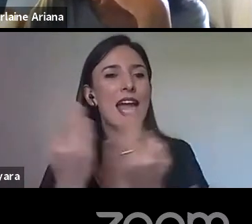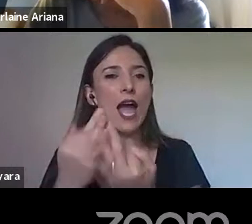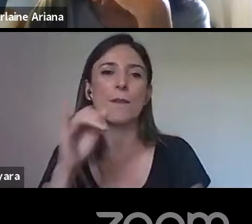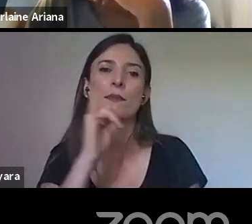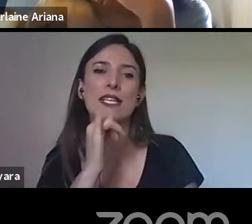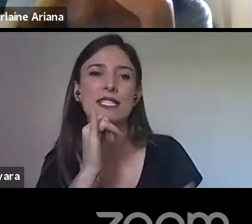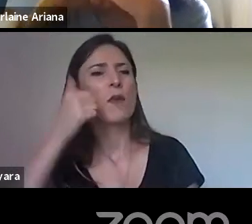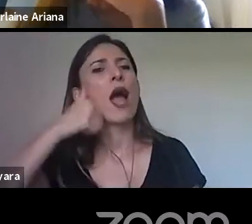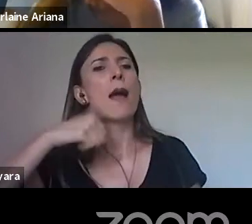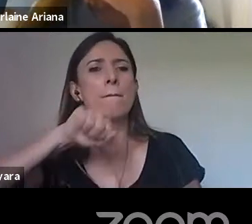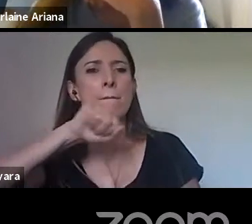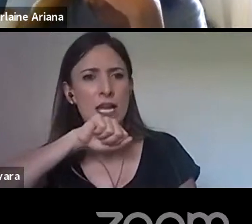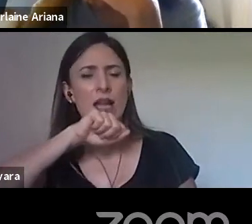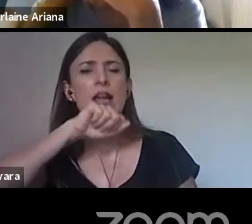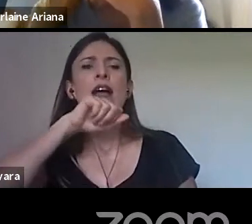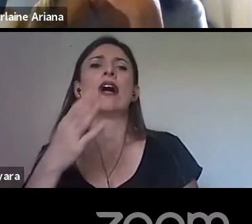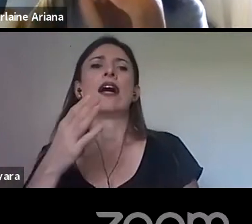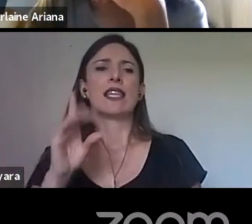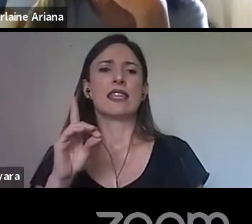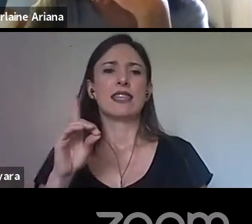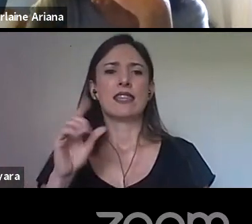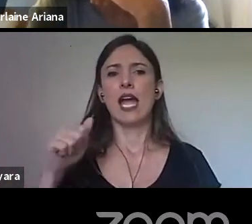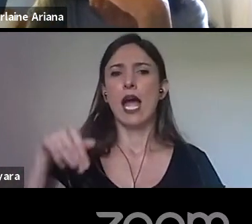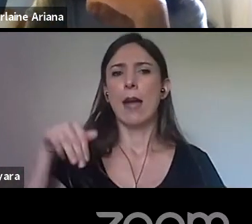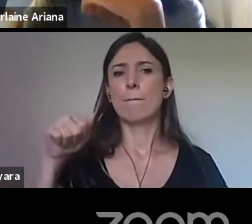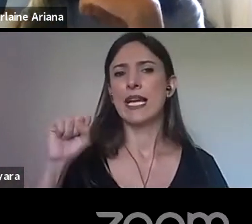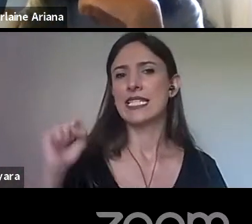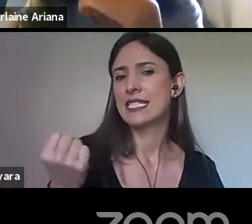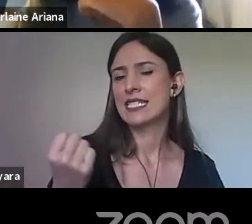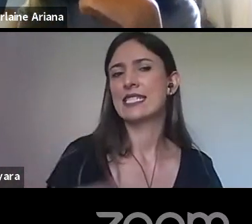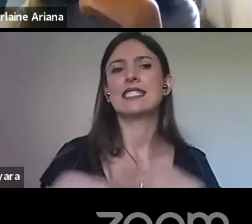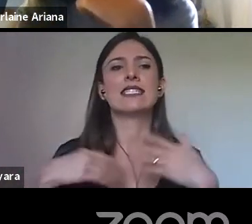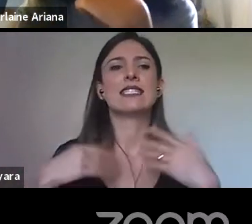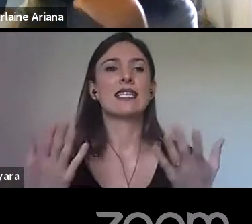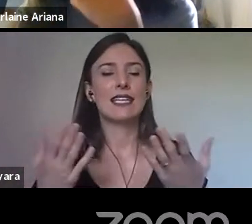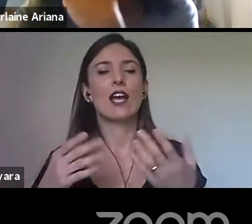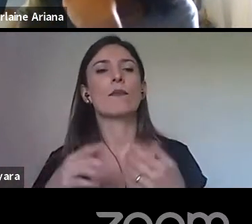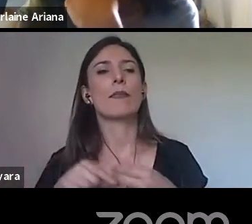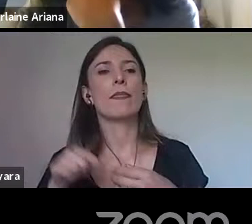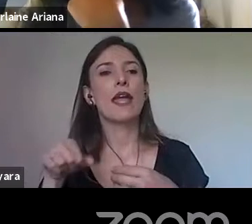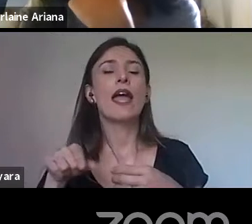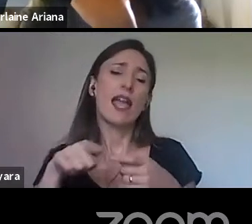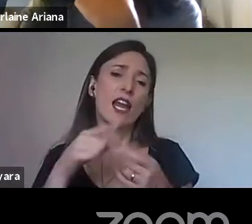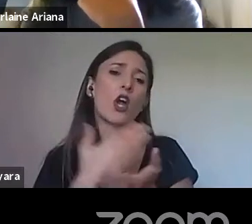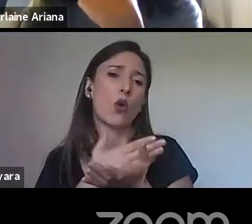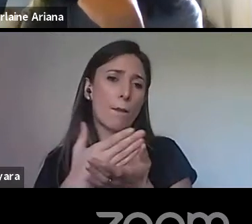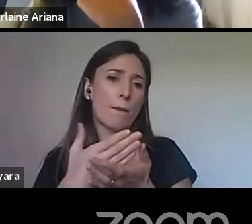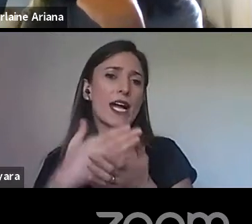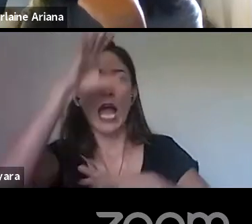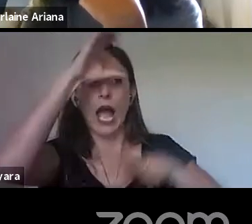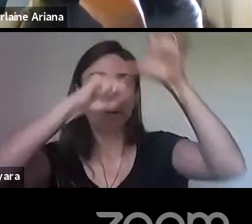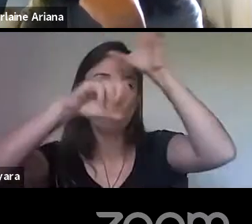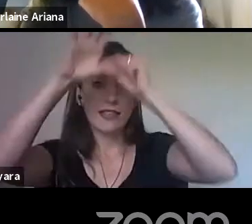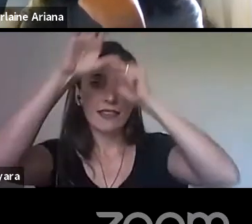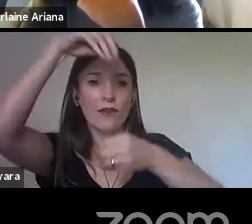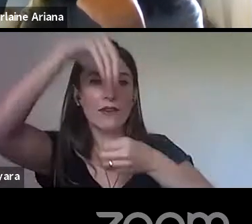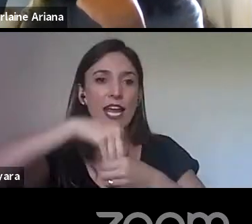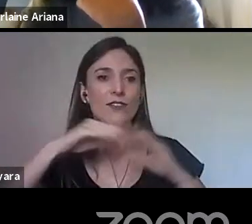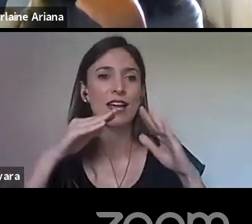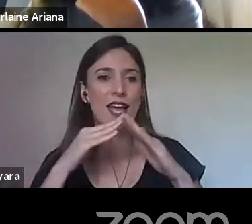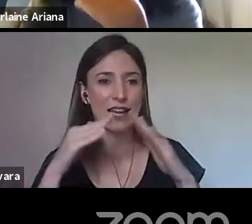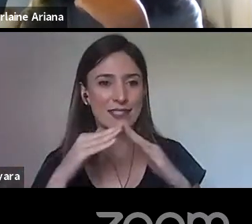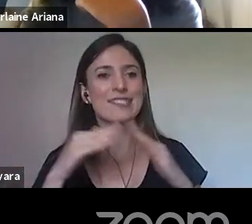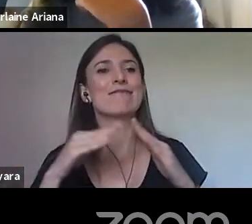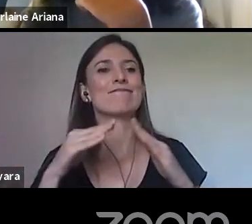das amas, né? Por parte de um aprendizado doméstico, principalmente, né? Voltado para,